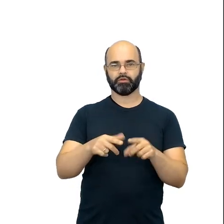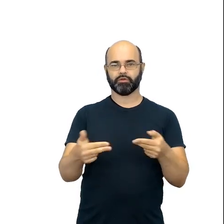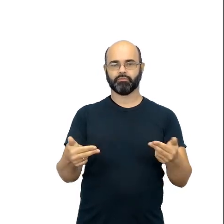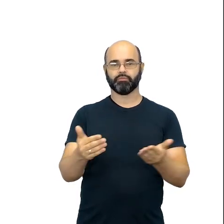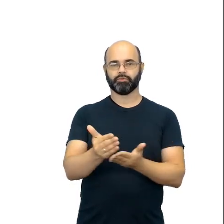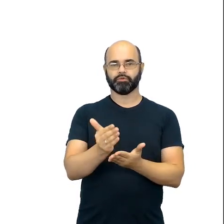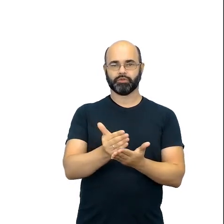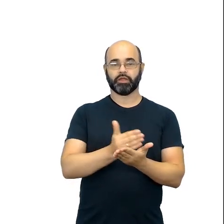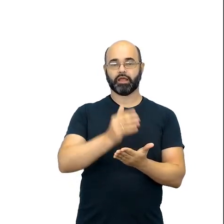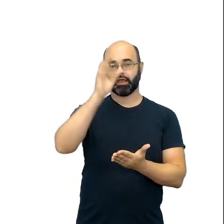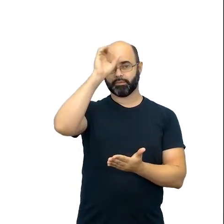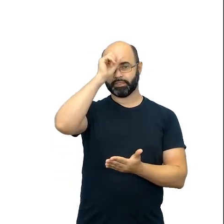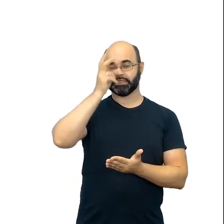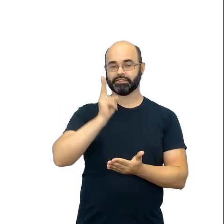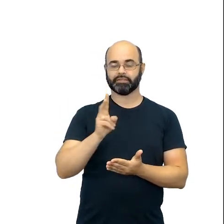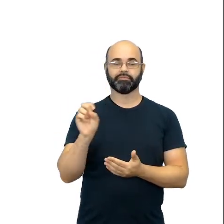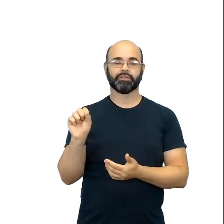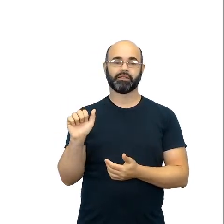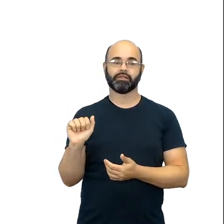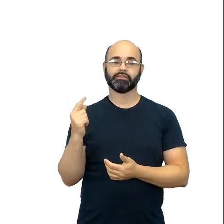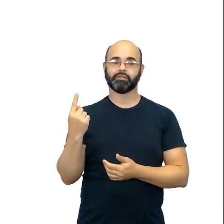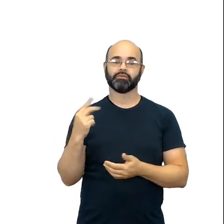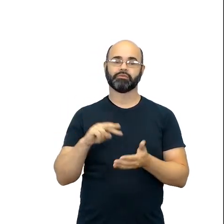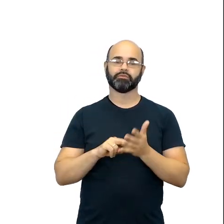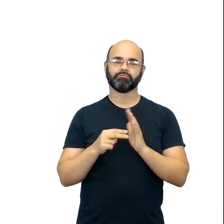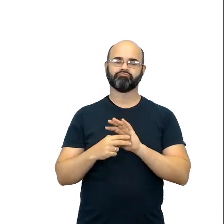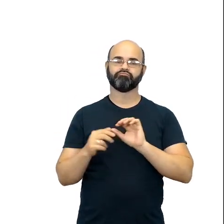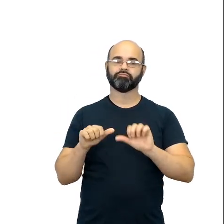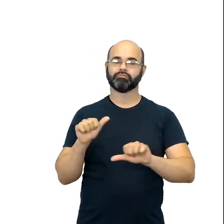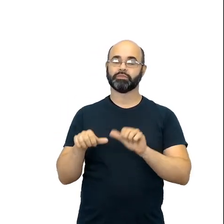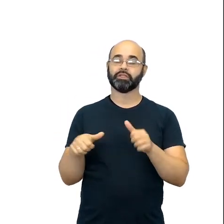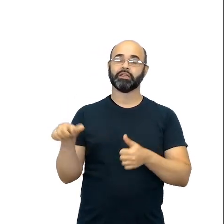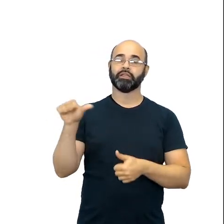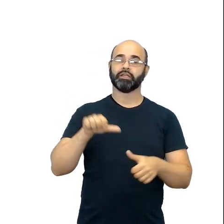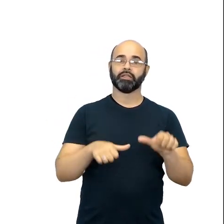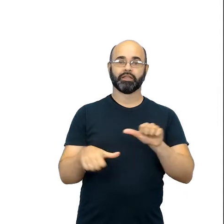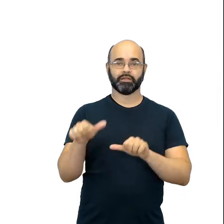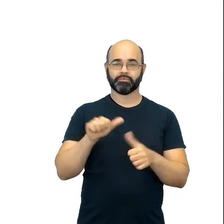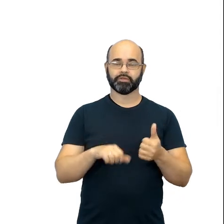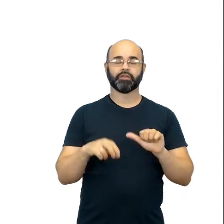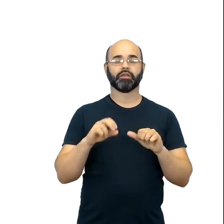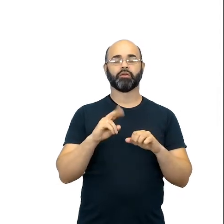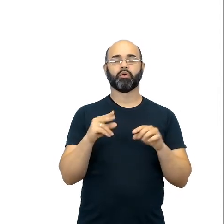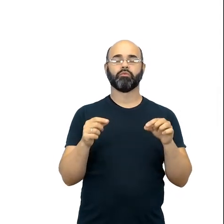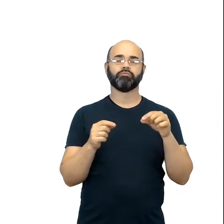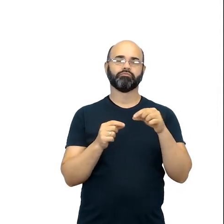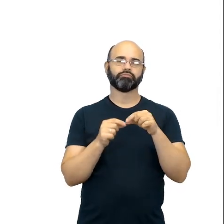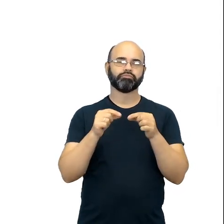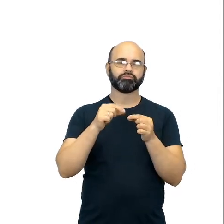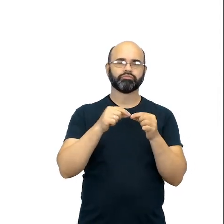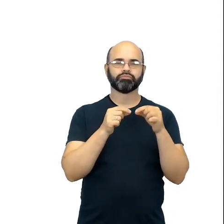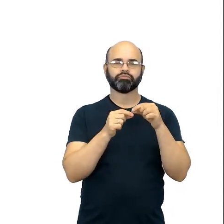ESA1 vai falar sobre transformações químicas e ligações. É o que a gente vai fazer hoje.